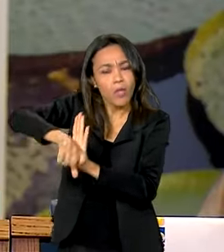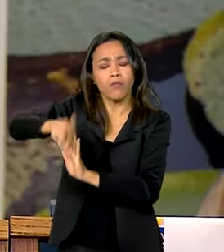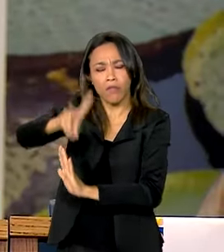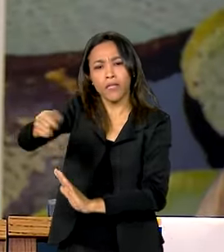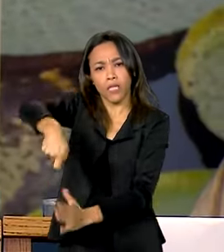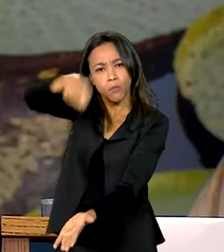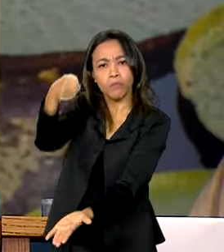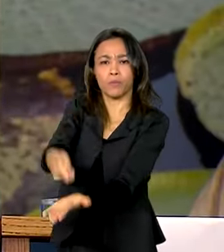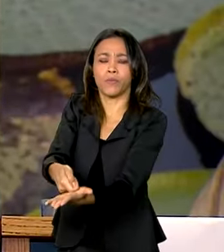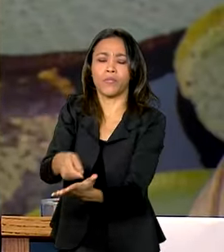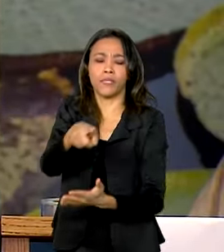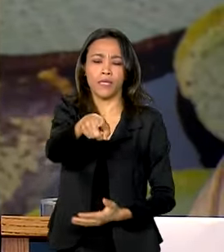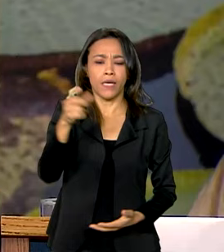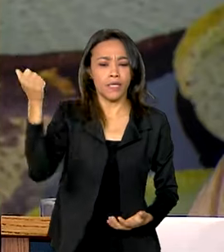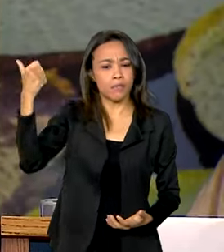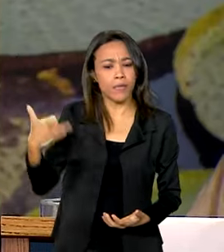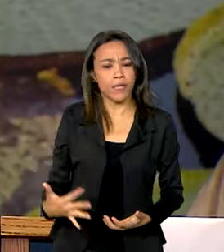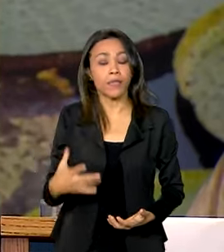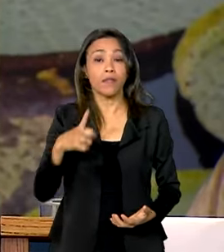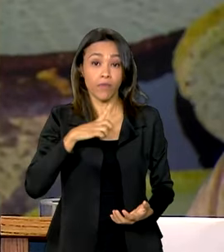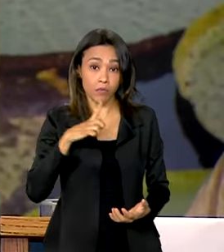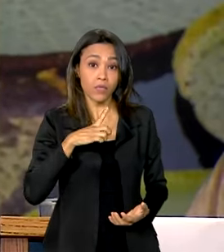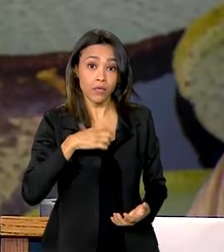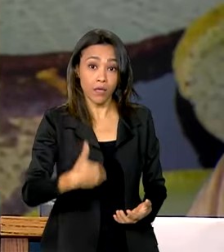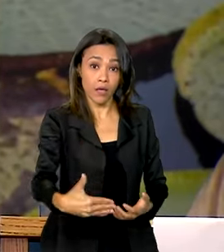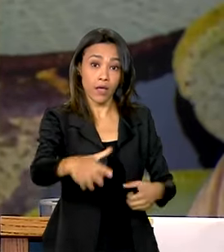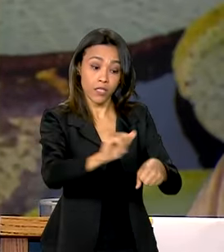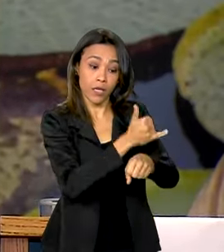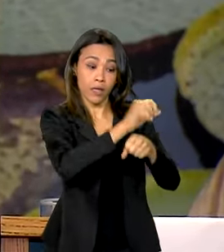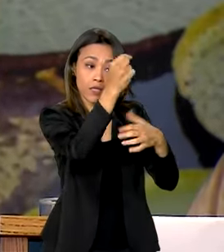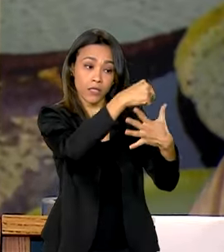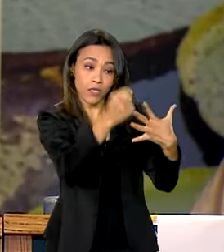das ações de controle e monitoramento,